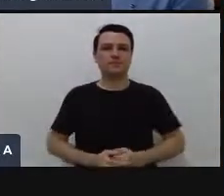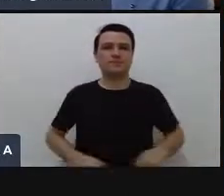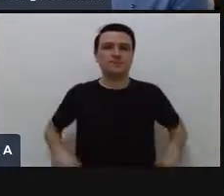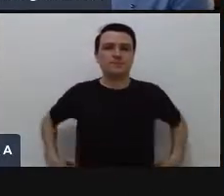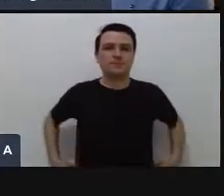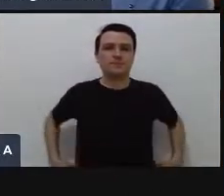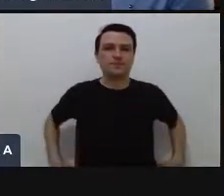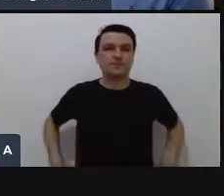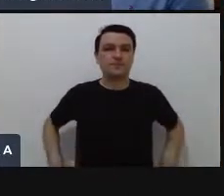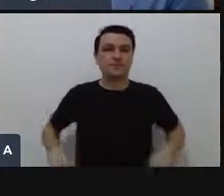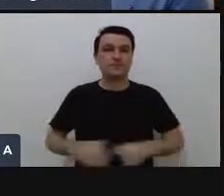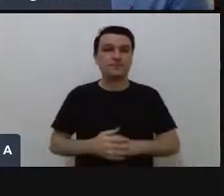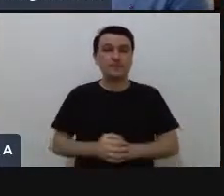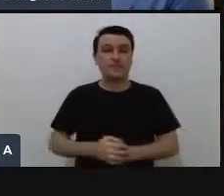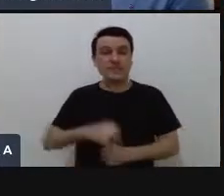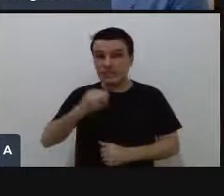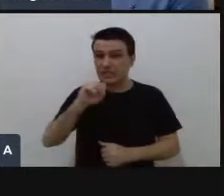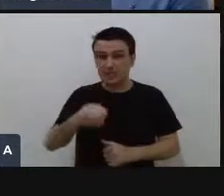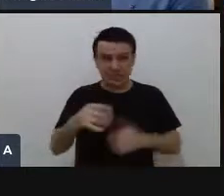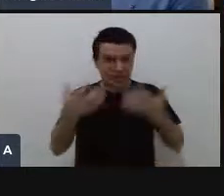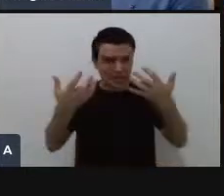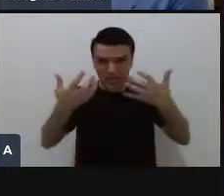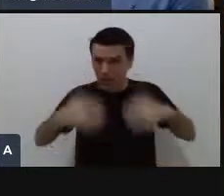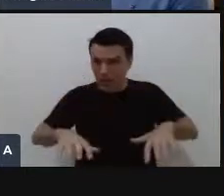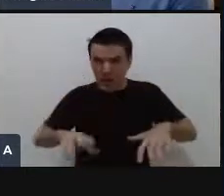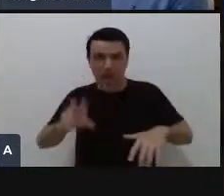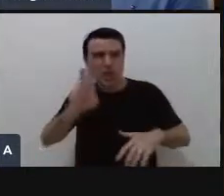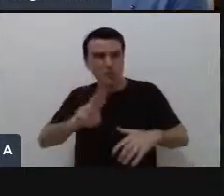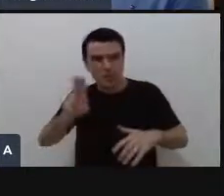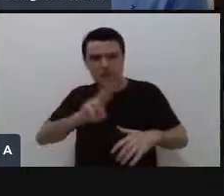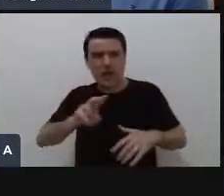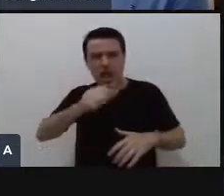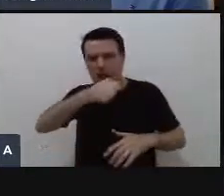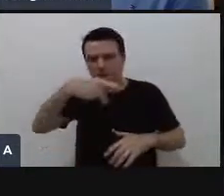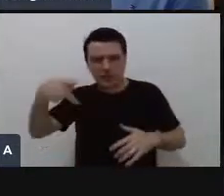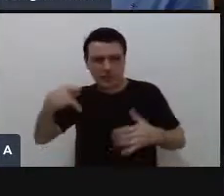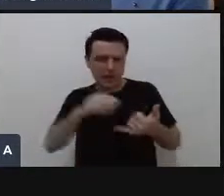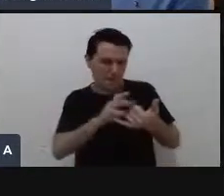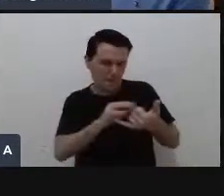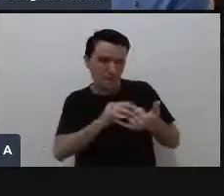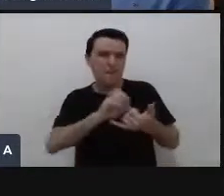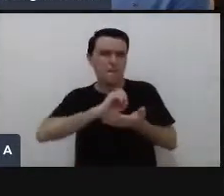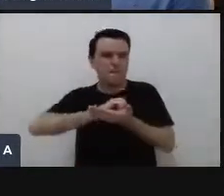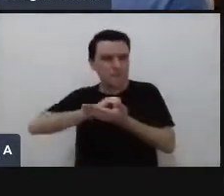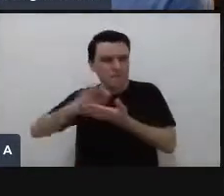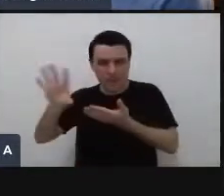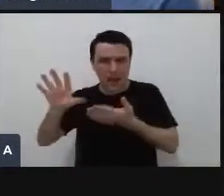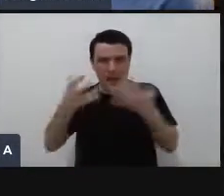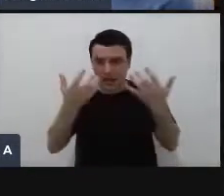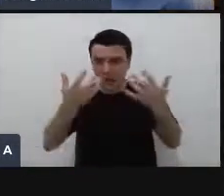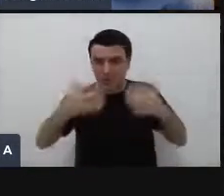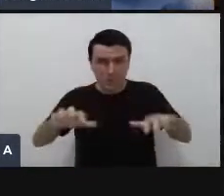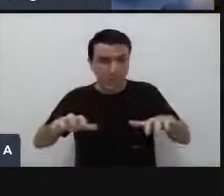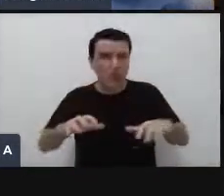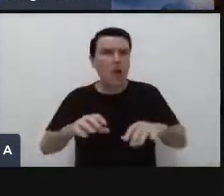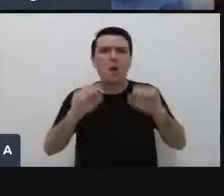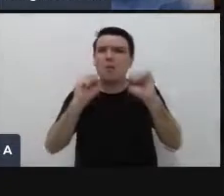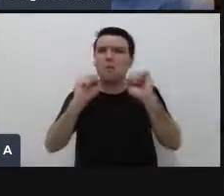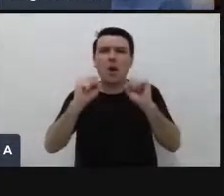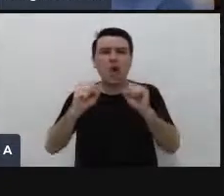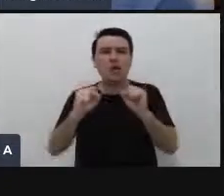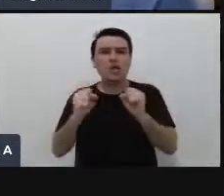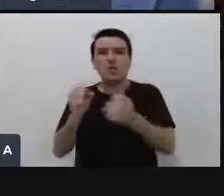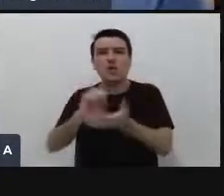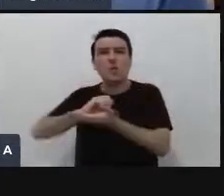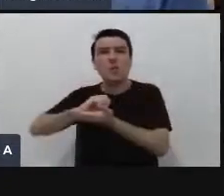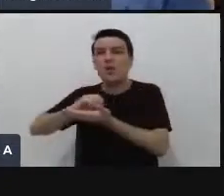quem não quiser compartilhar pelo aplicativo tá quem não quiser compartilhar pelo aplicativo pode compartilhar